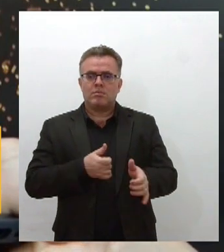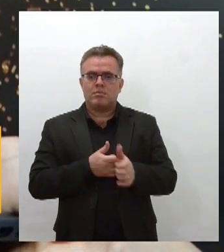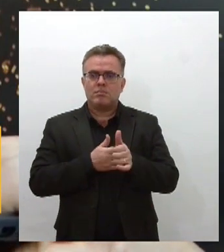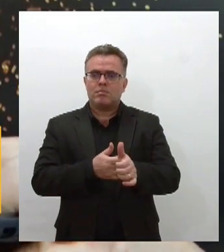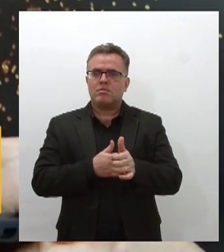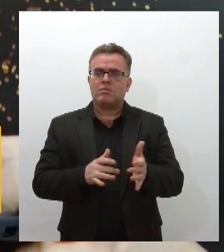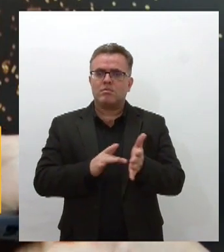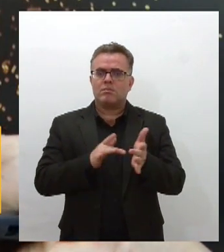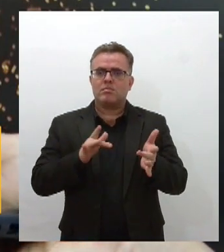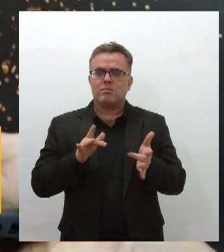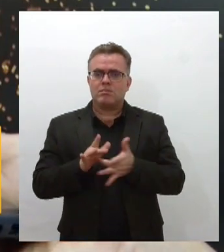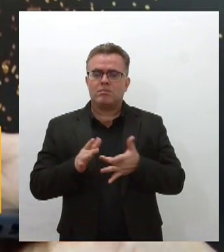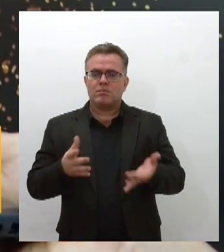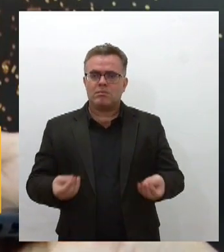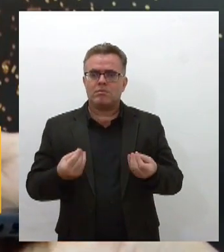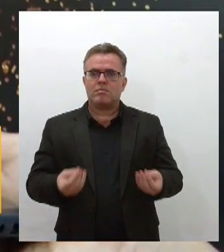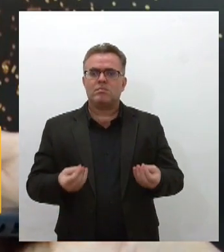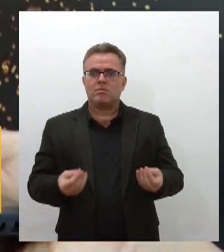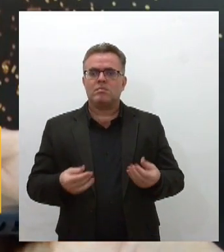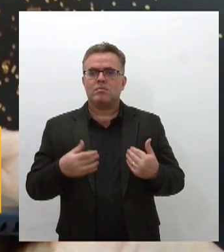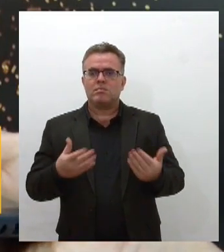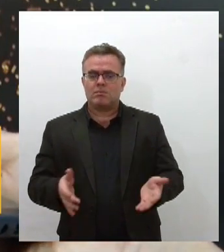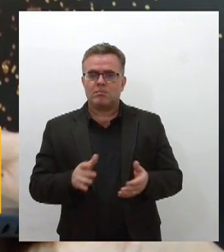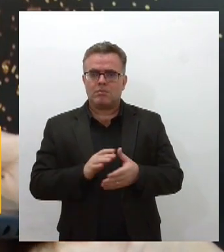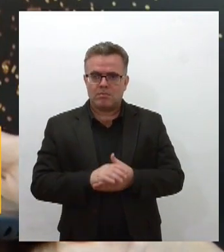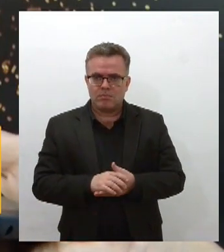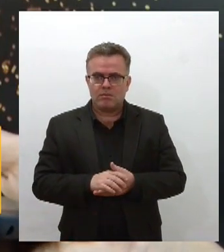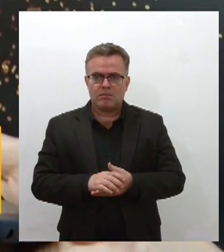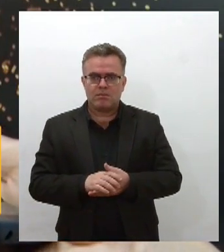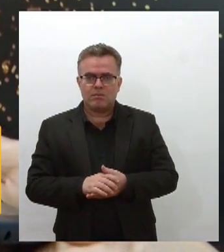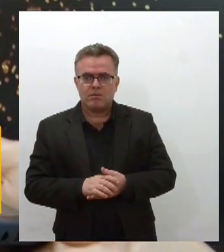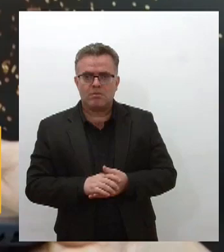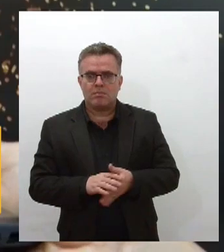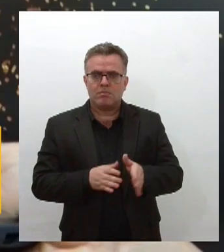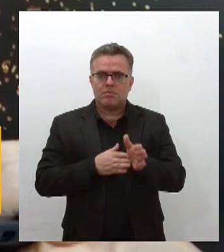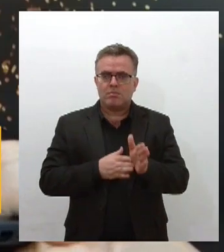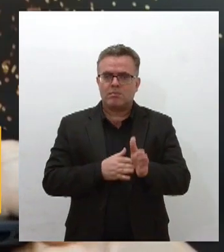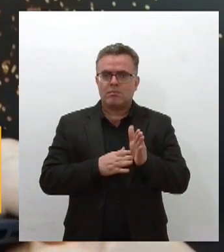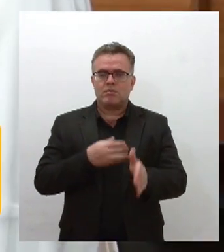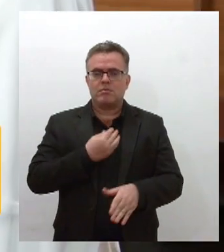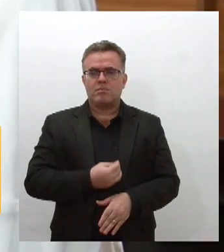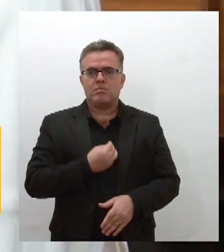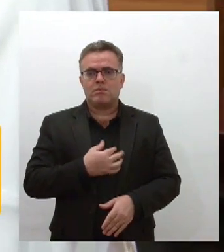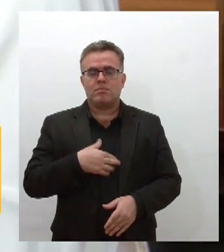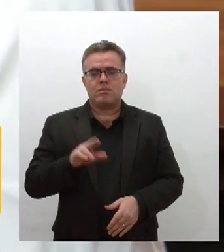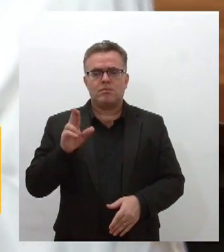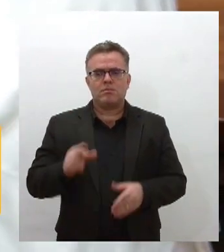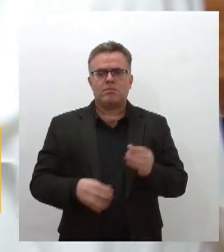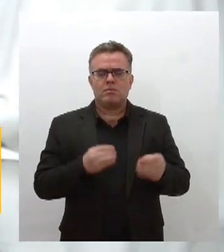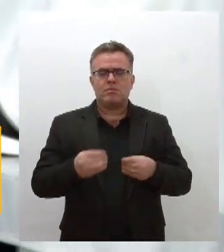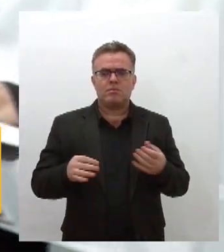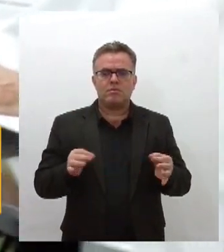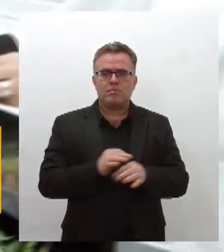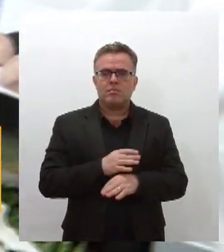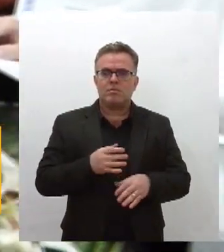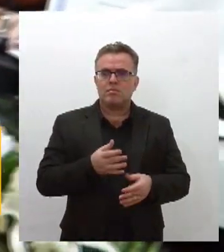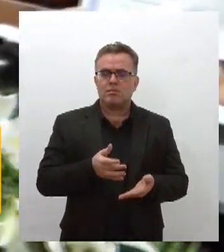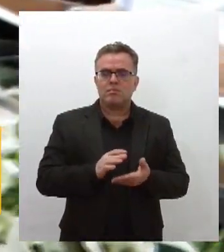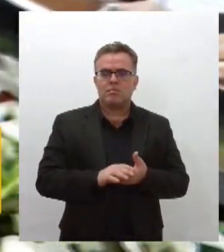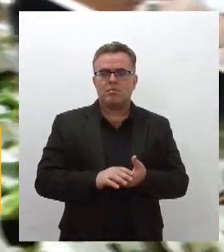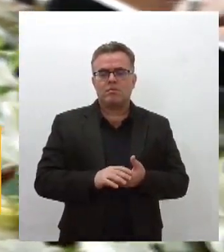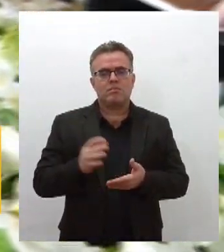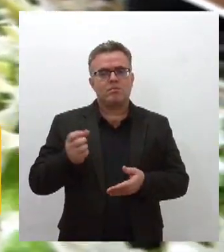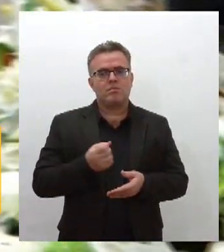e como religioso é uma pessoa que também inspira o seguimento a vida religiosa carmelitana muitos paroquianos